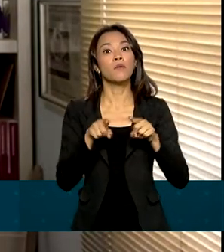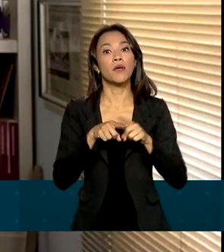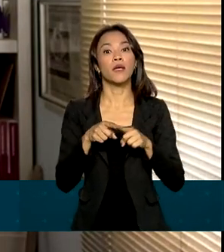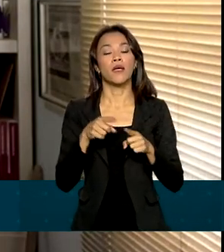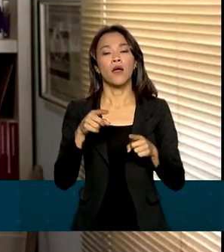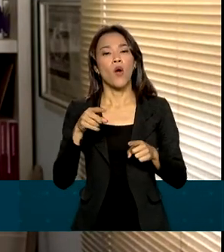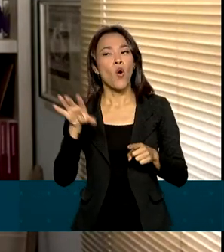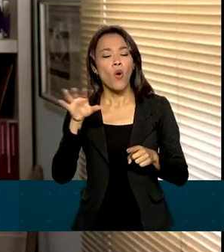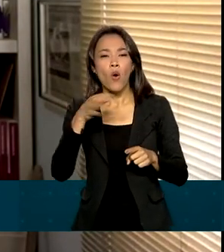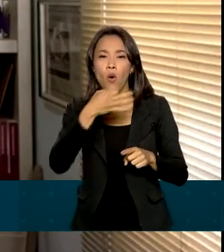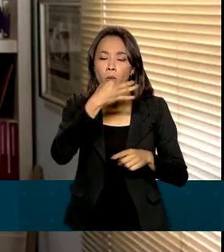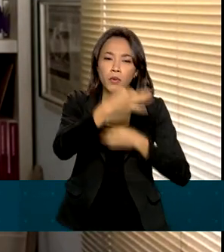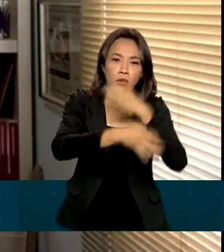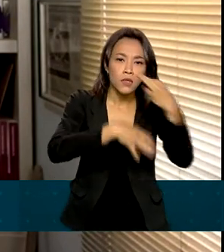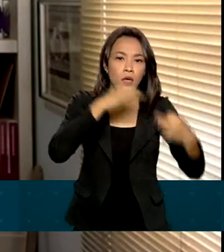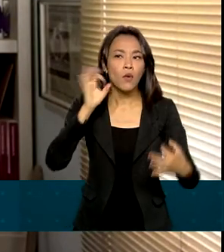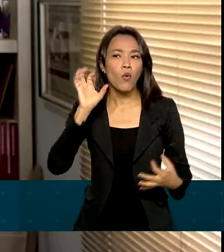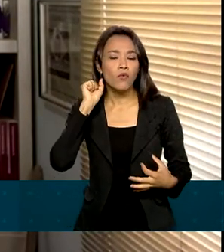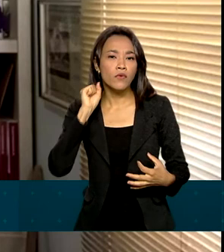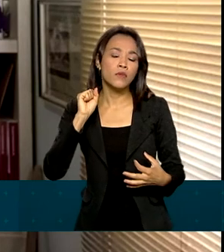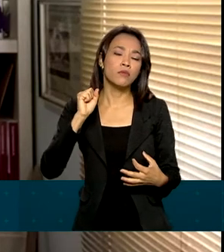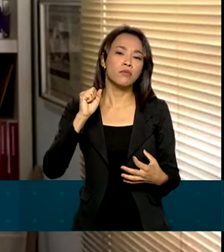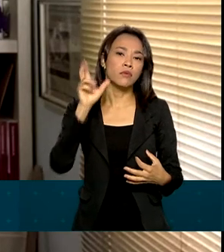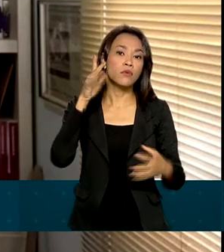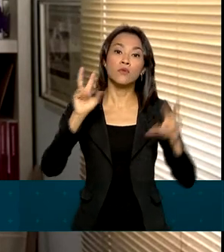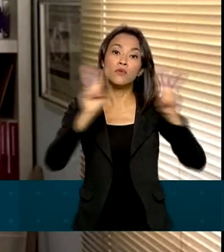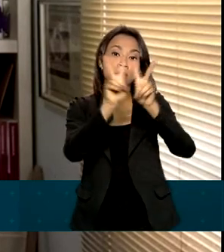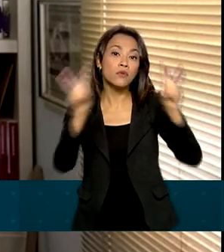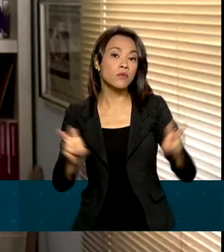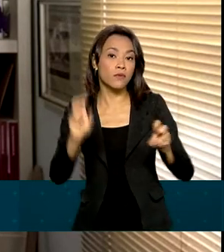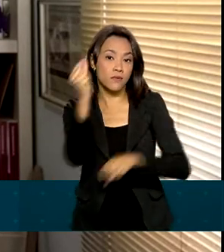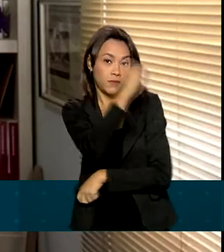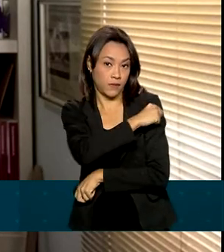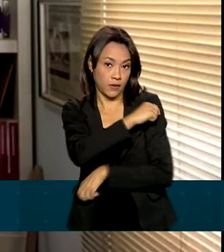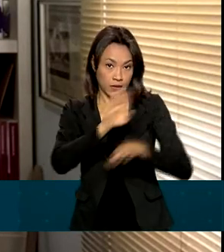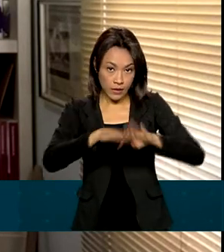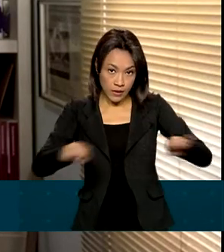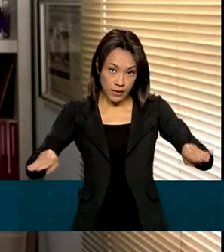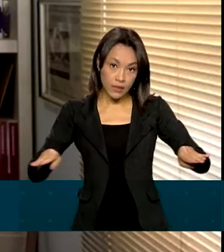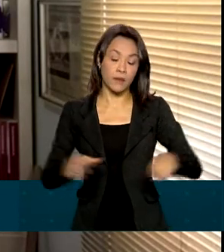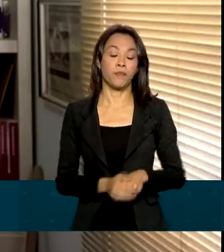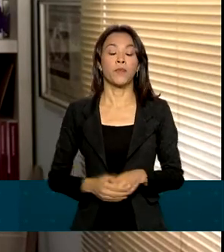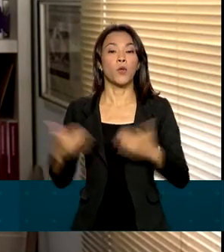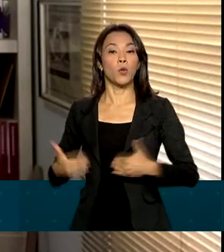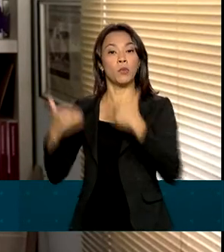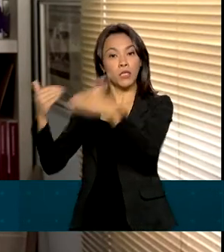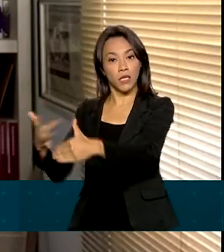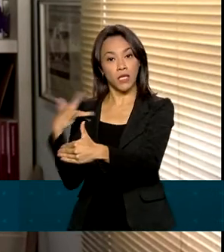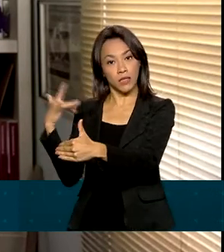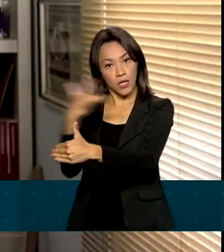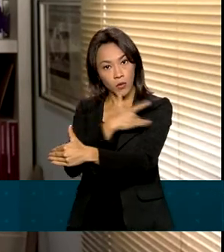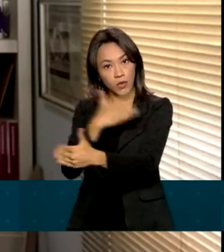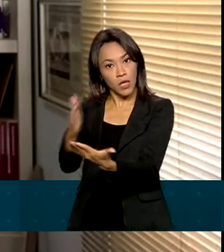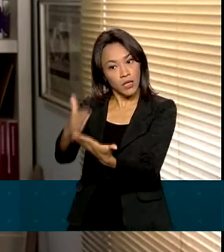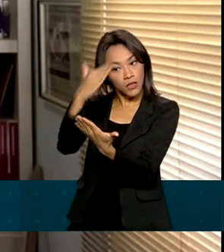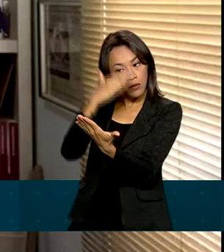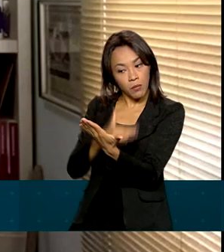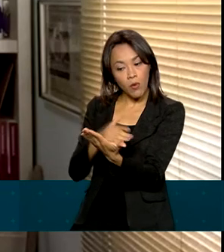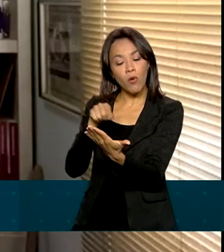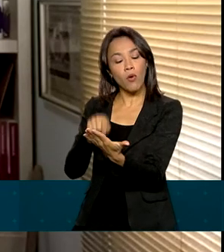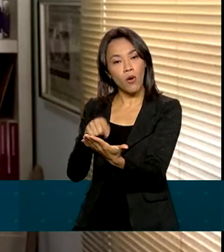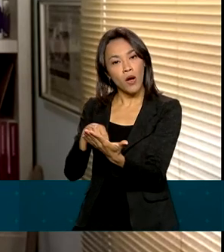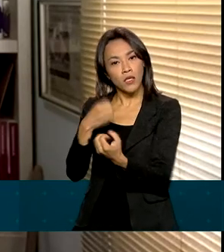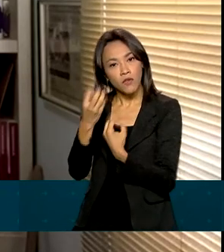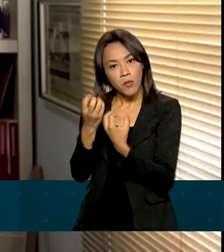ouviu a opinião de brasileiros sobre a vacinação em crianças. O Ministério da Saúde antecipou dados da consulta, que deve ter o